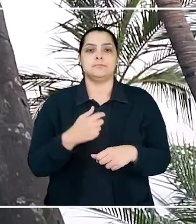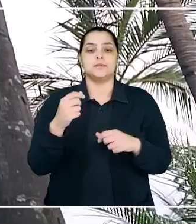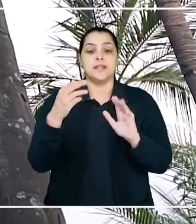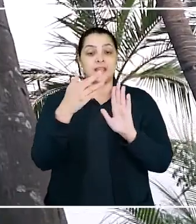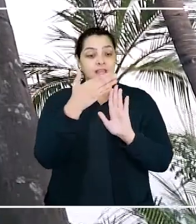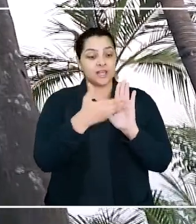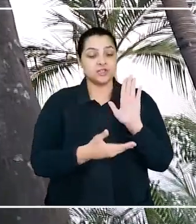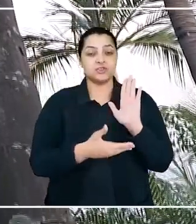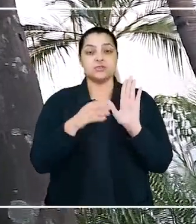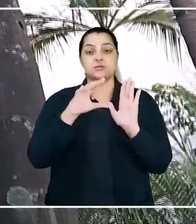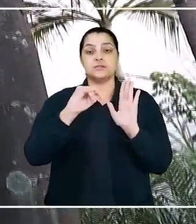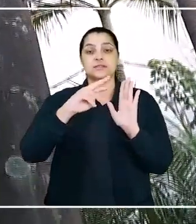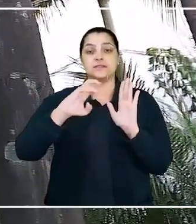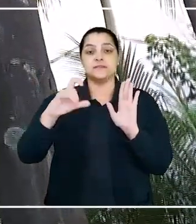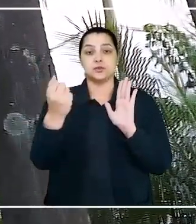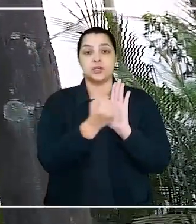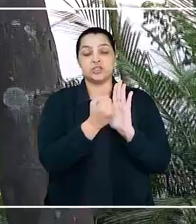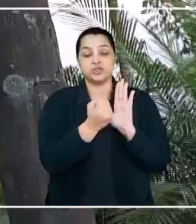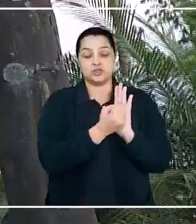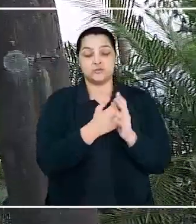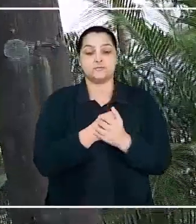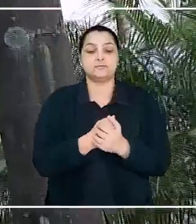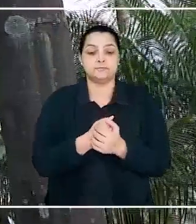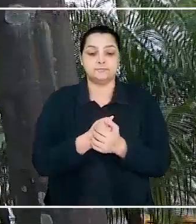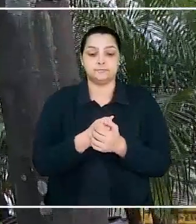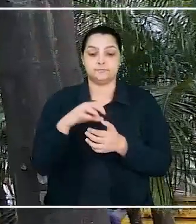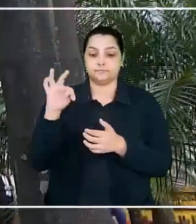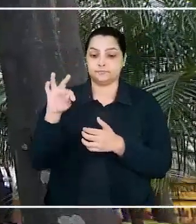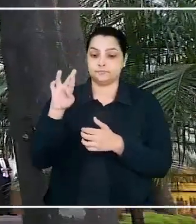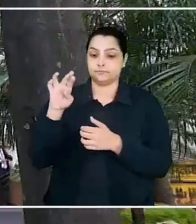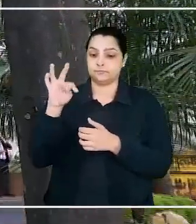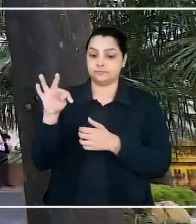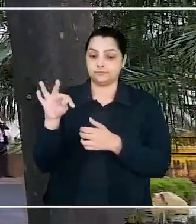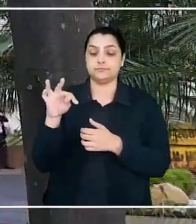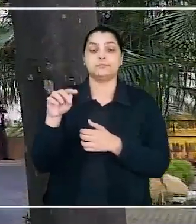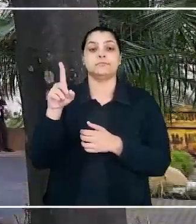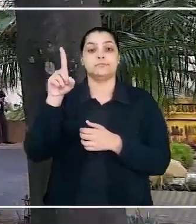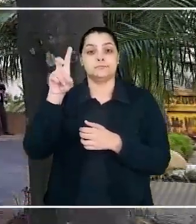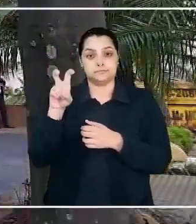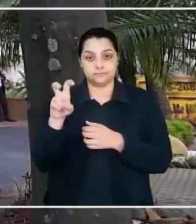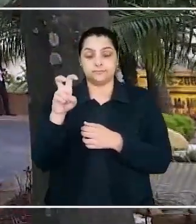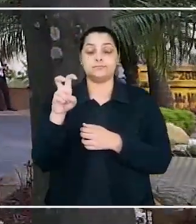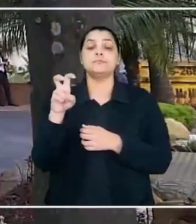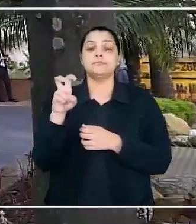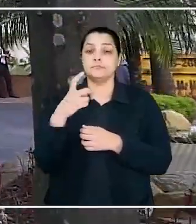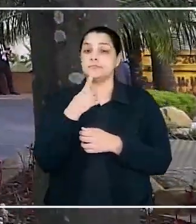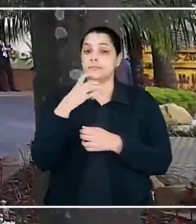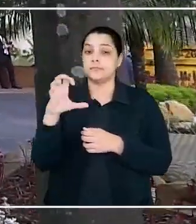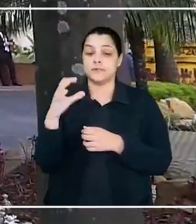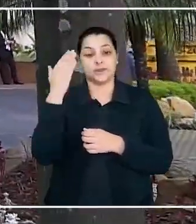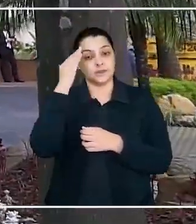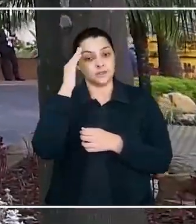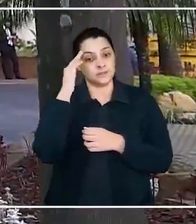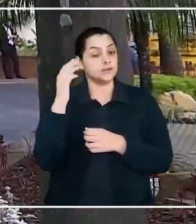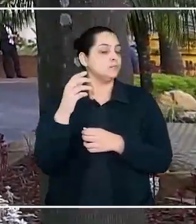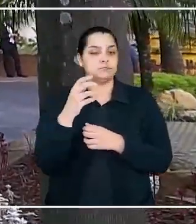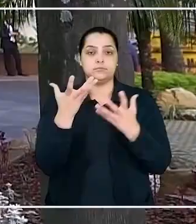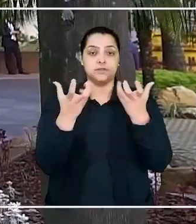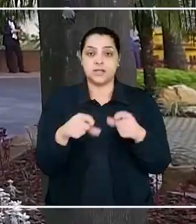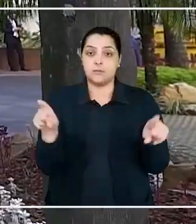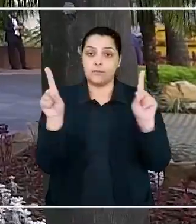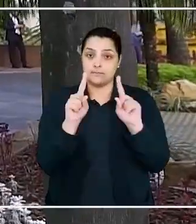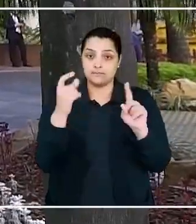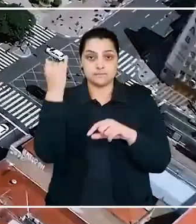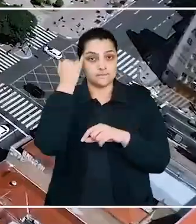civil. O Tribunal Regional do Trabalho da 15ª região em Campinas, São Paulo, seguiu o entendimento de primeiro grau e negou o